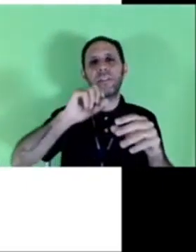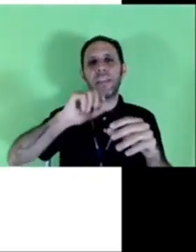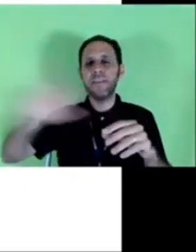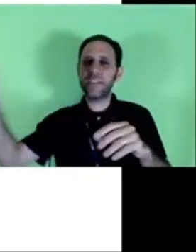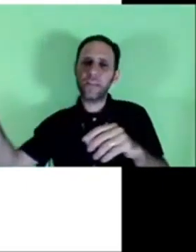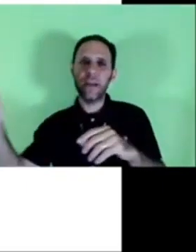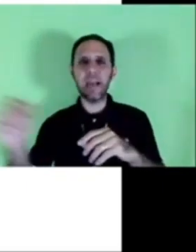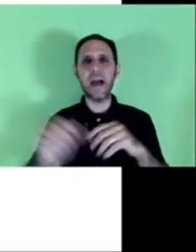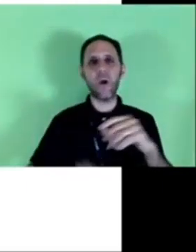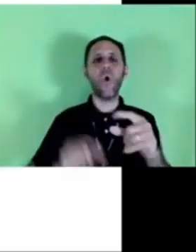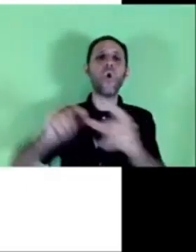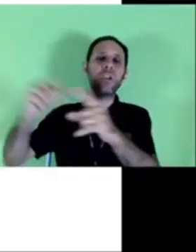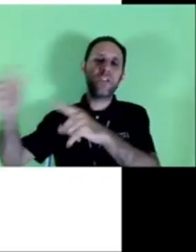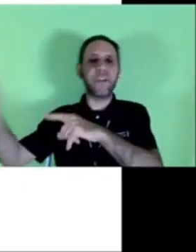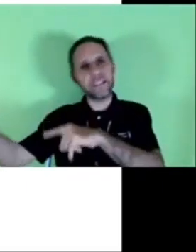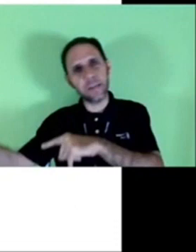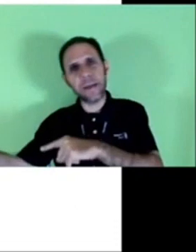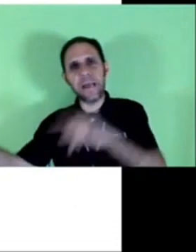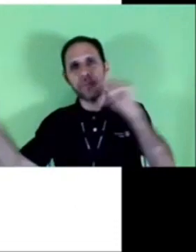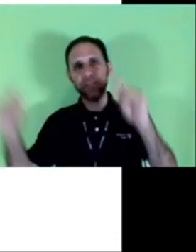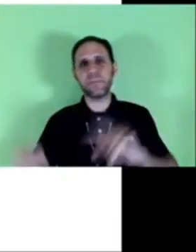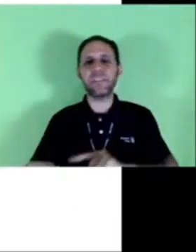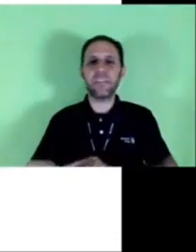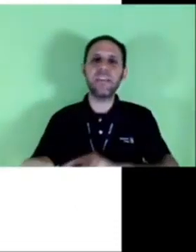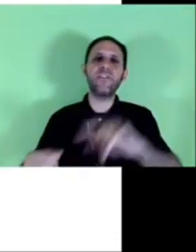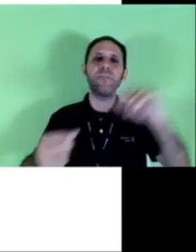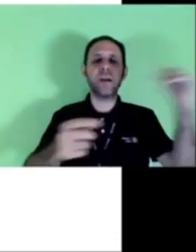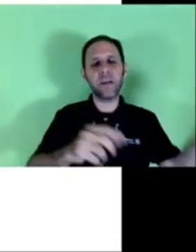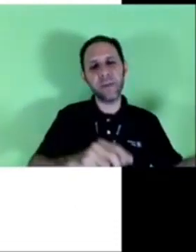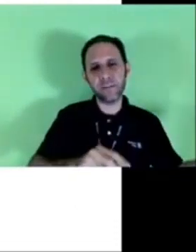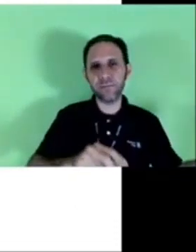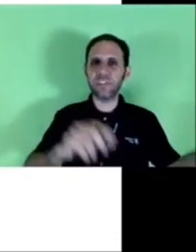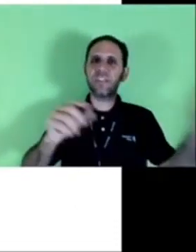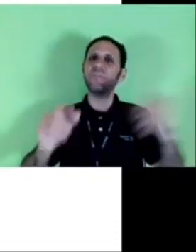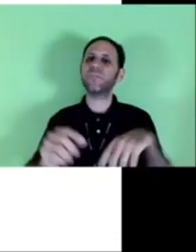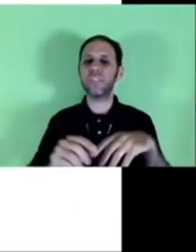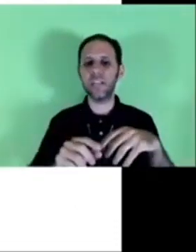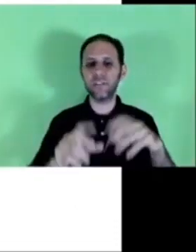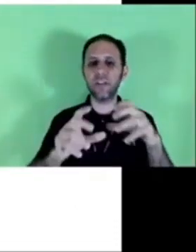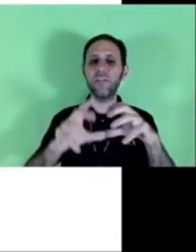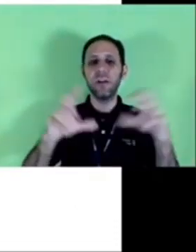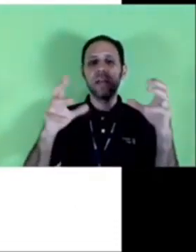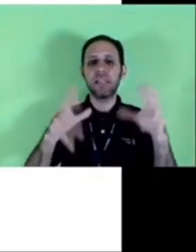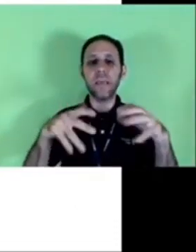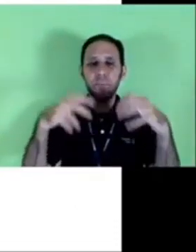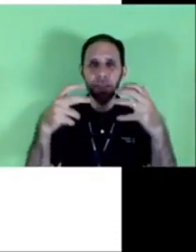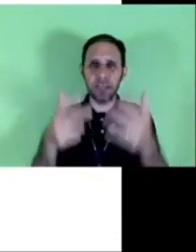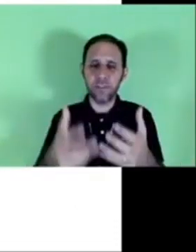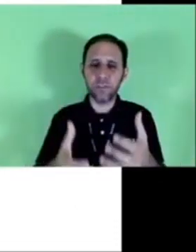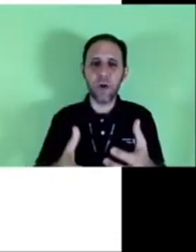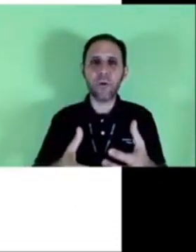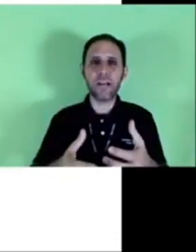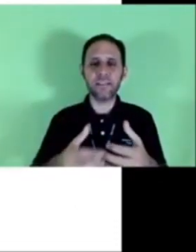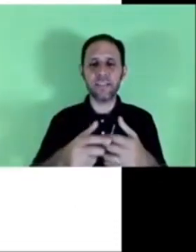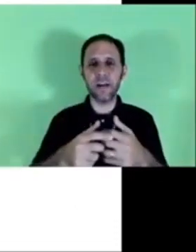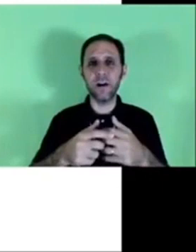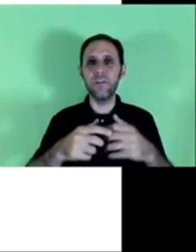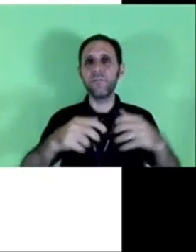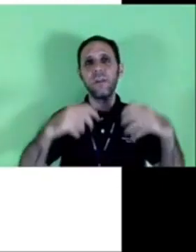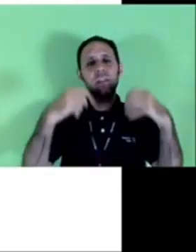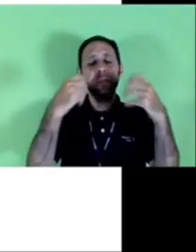ninguém vai trabalhar ou que vai trabalhar mesmo assim com pagamento de 100% então dependendo da